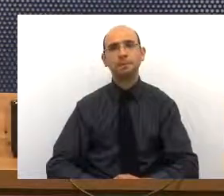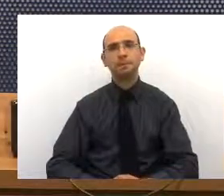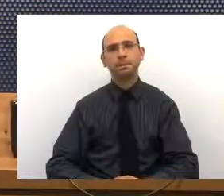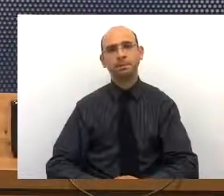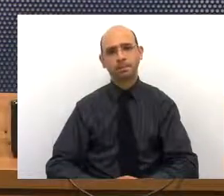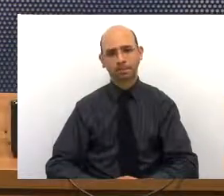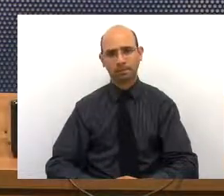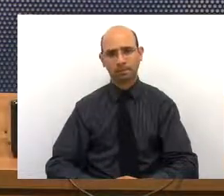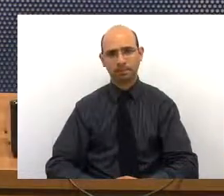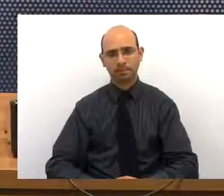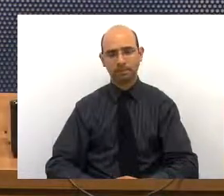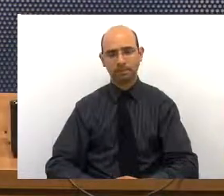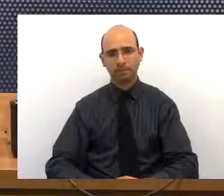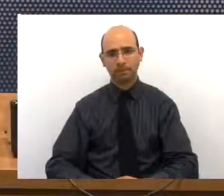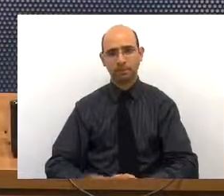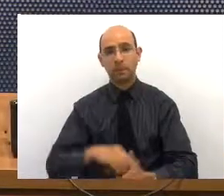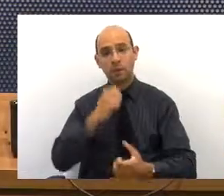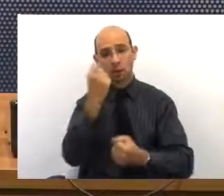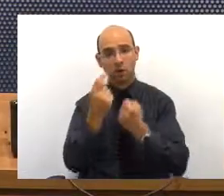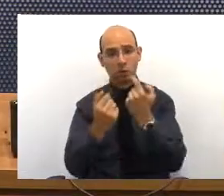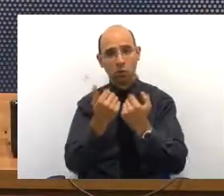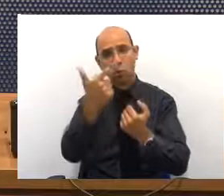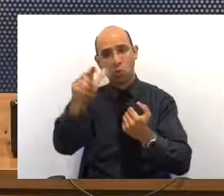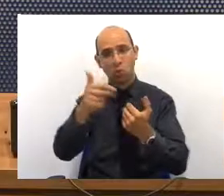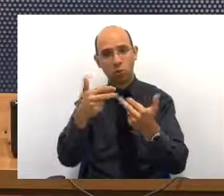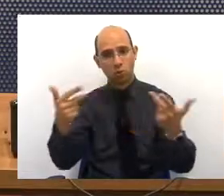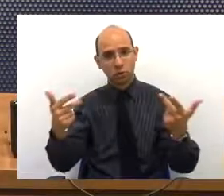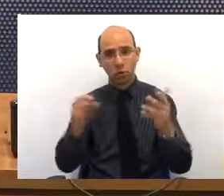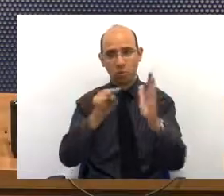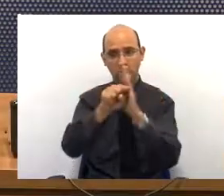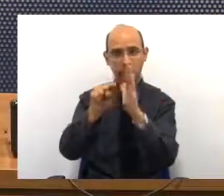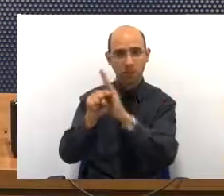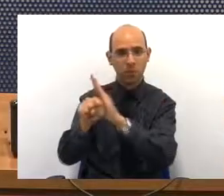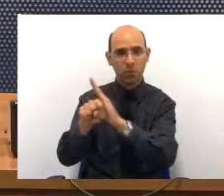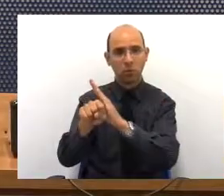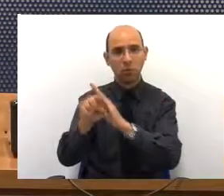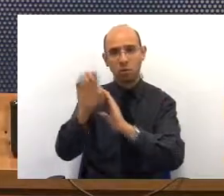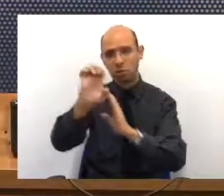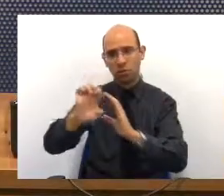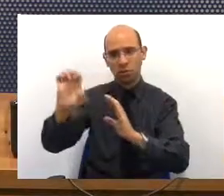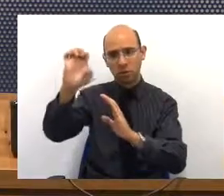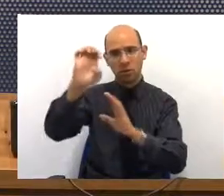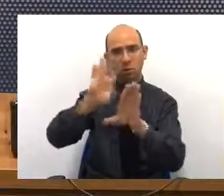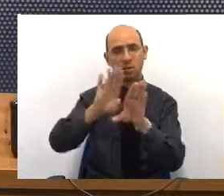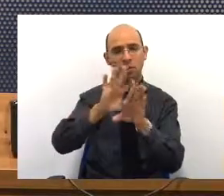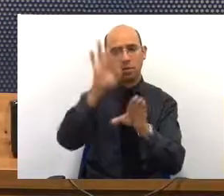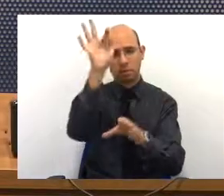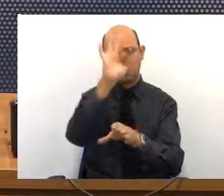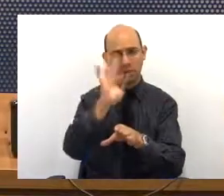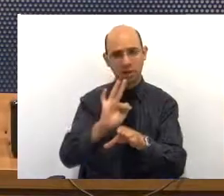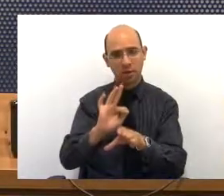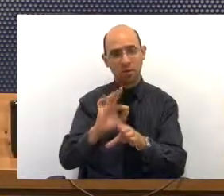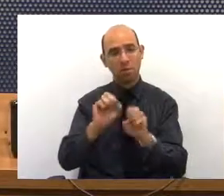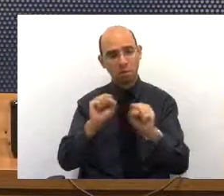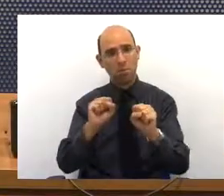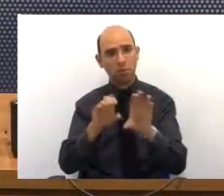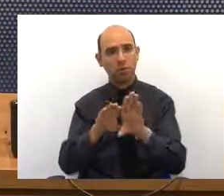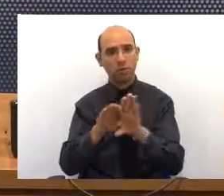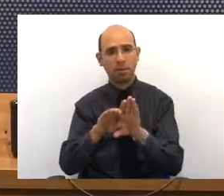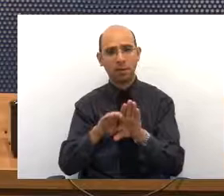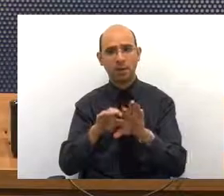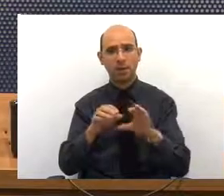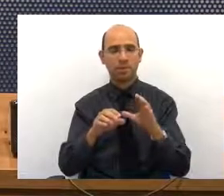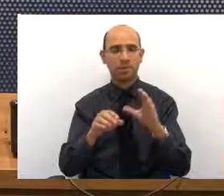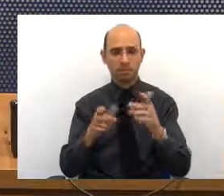Se eu faz algumas perguntas para o nível federal e estadual, eu vou procurar encaminhar para